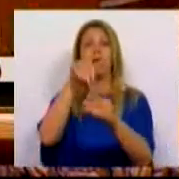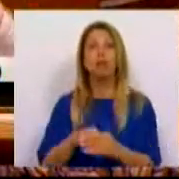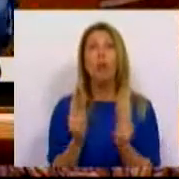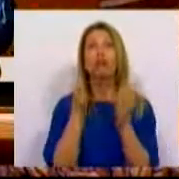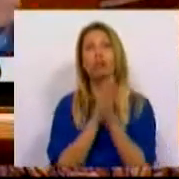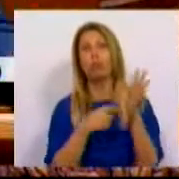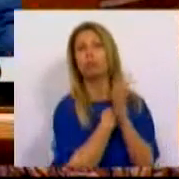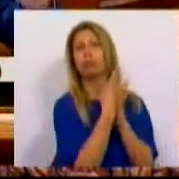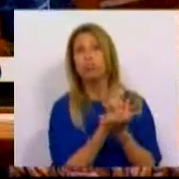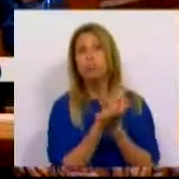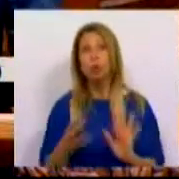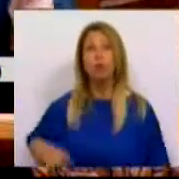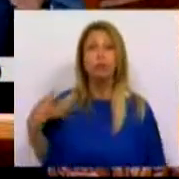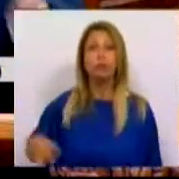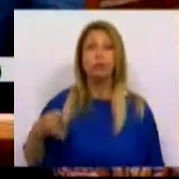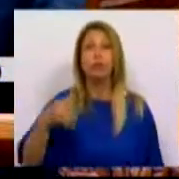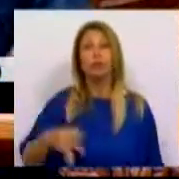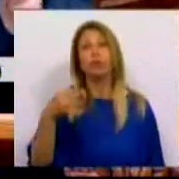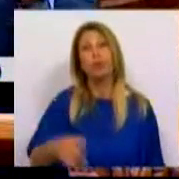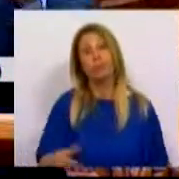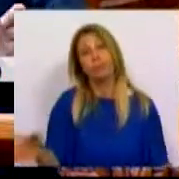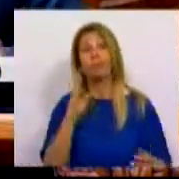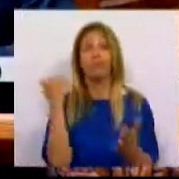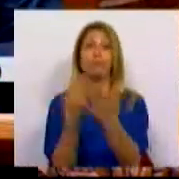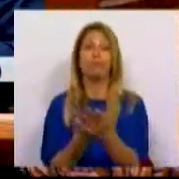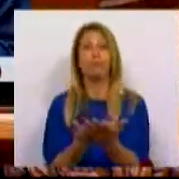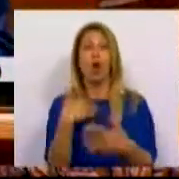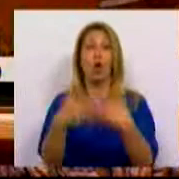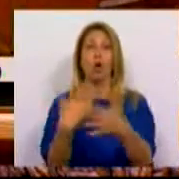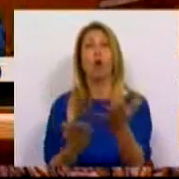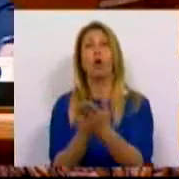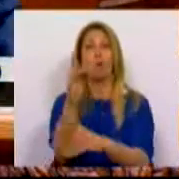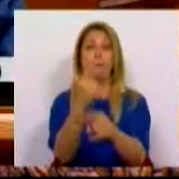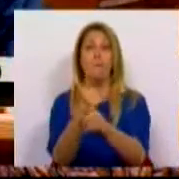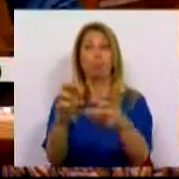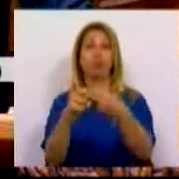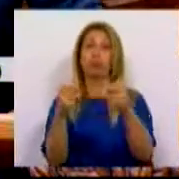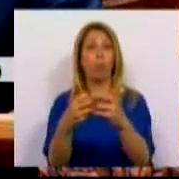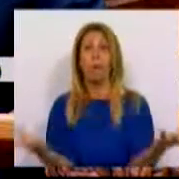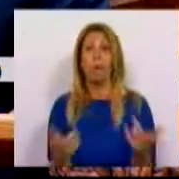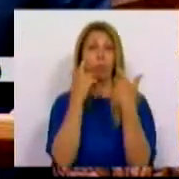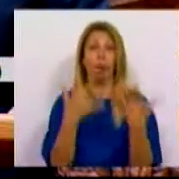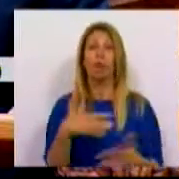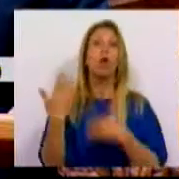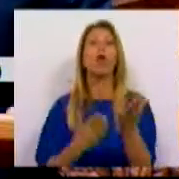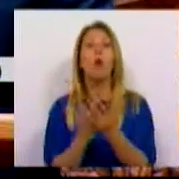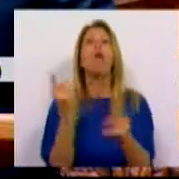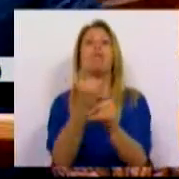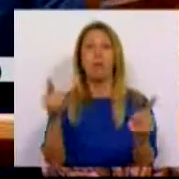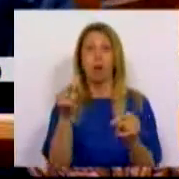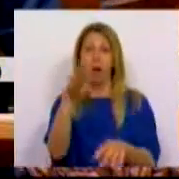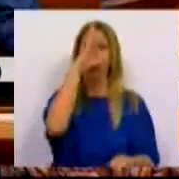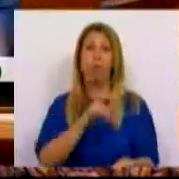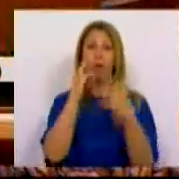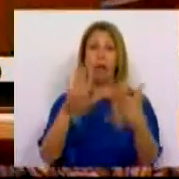isto são peças de um dia-a-dia, de uma máquina que vai alimentando e vai mantendo este mesmo problema. Porque ele é cultivado pelo Governo, que o